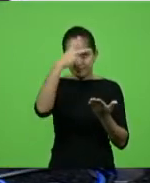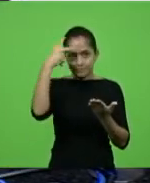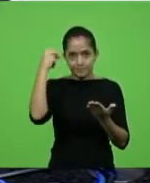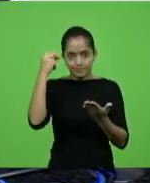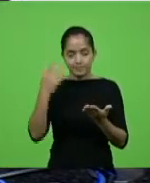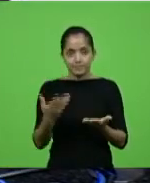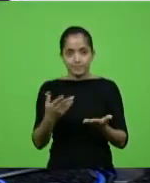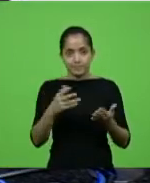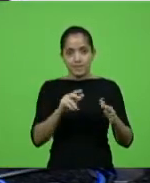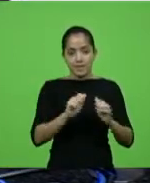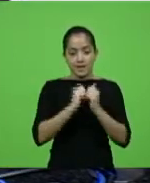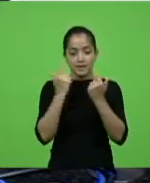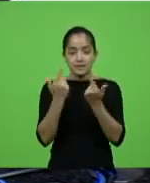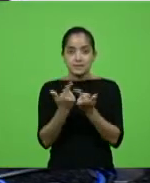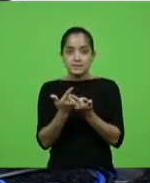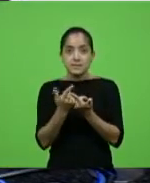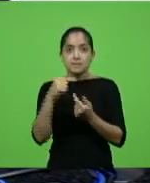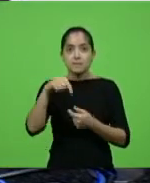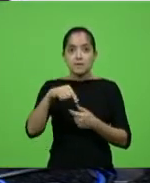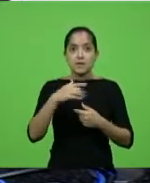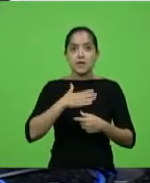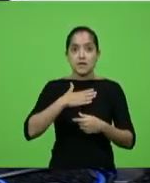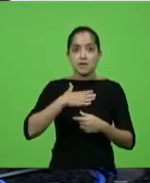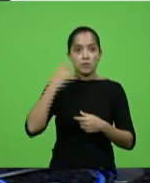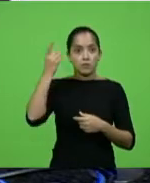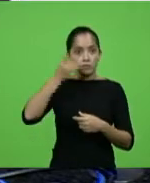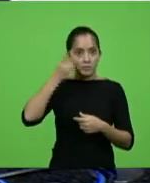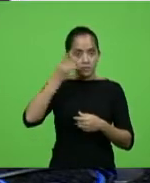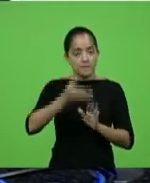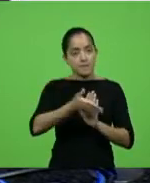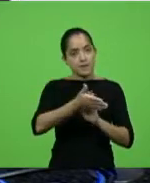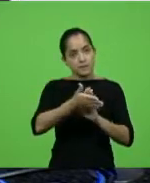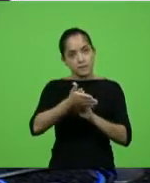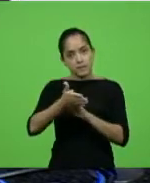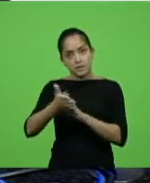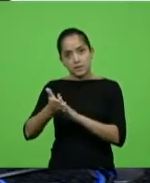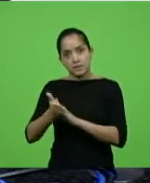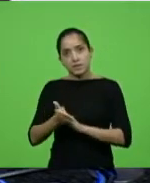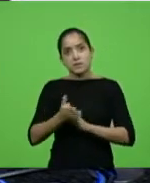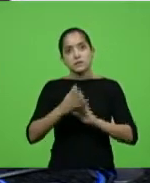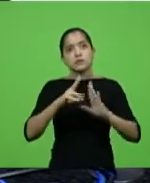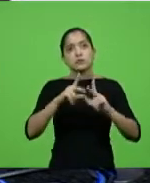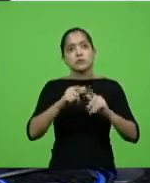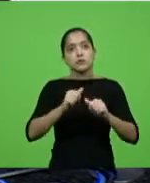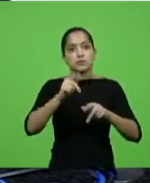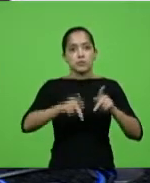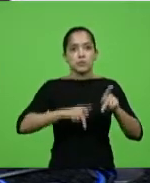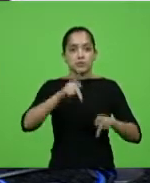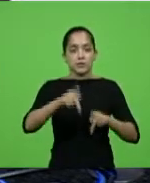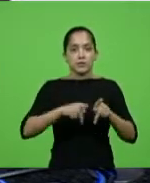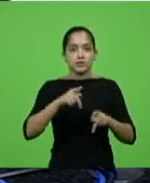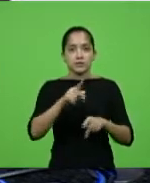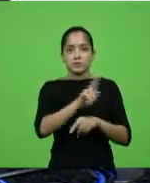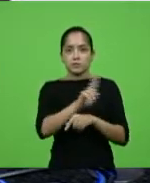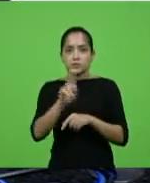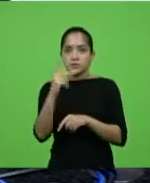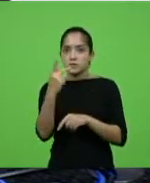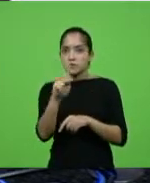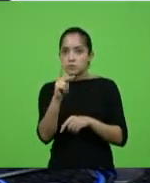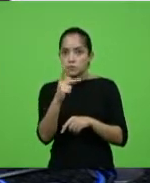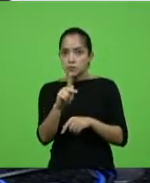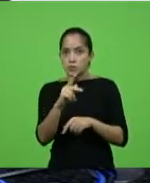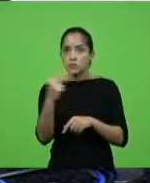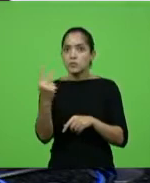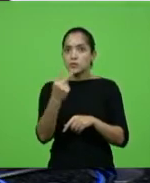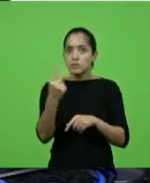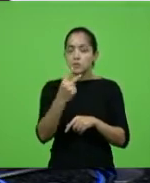essa Assembleia Legislativa, esse deputado, parabeniza todos os ibiramenses, em seu nome, em seu vice